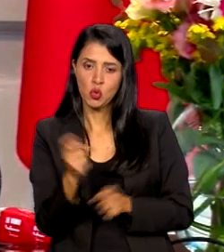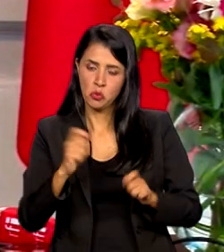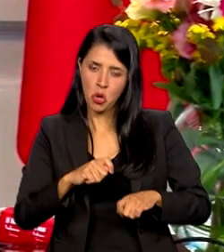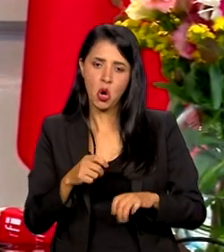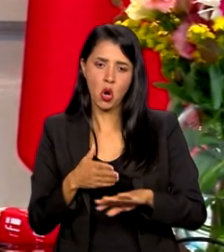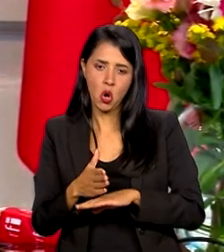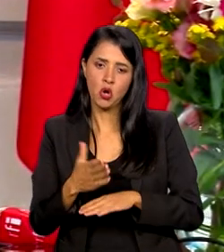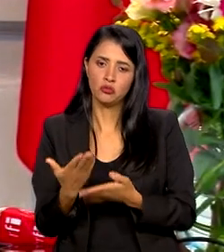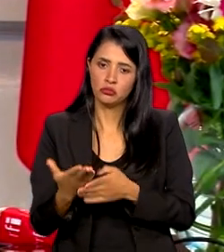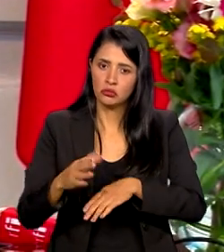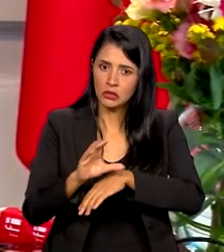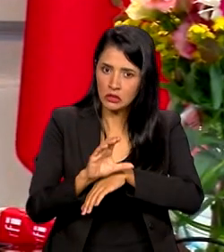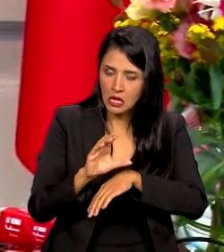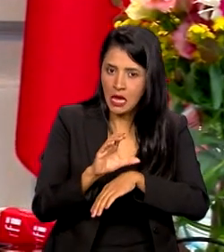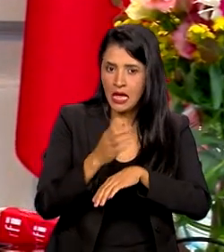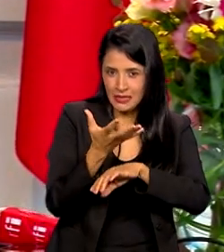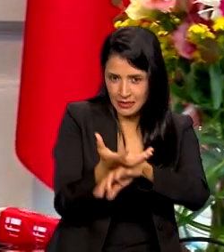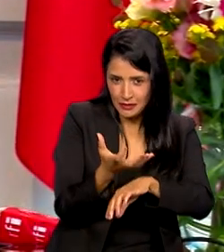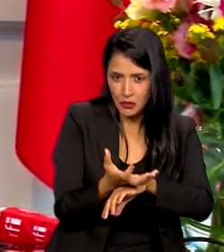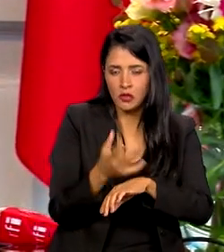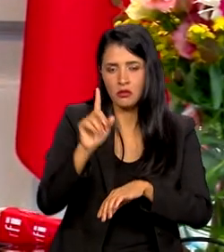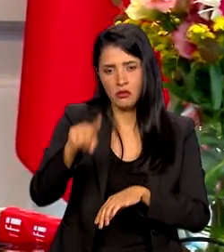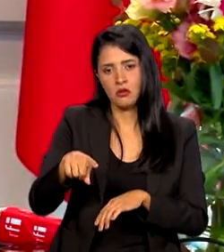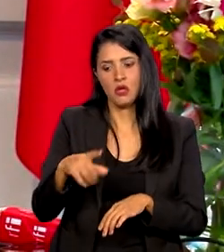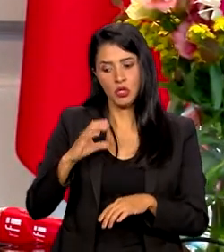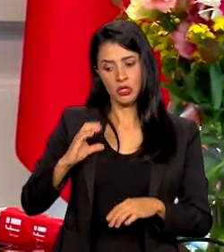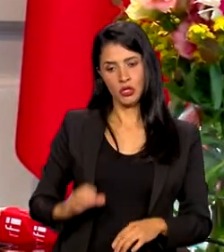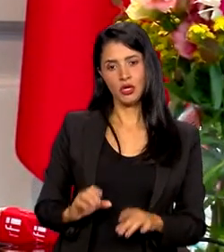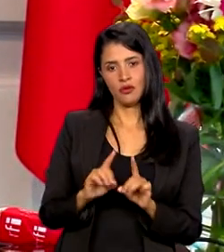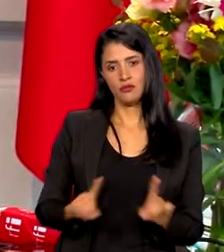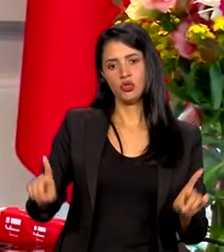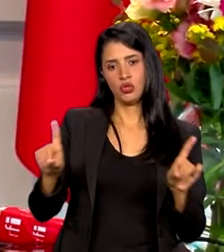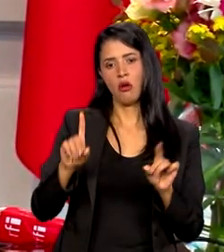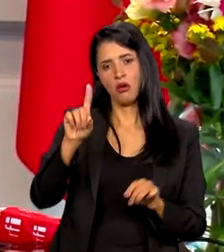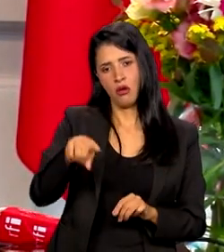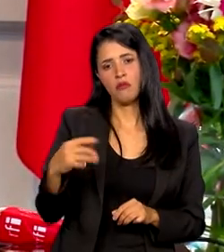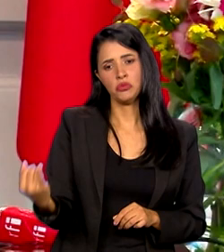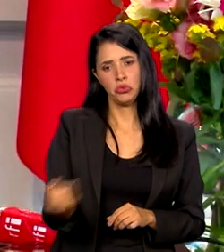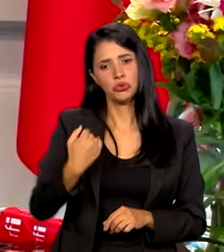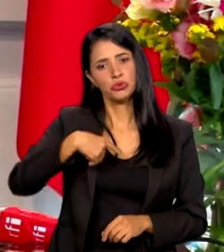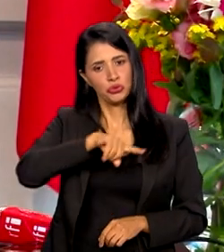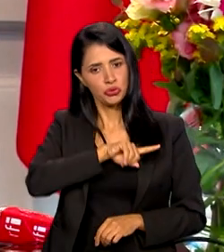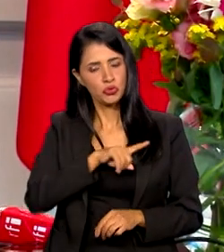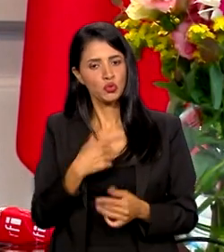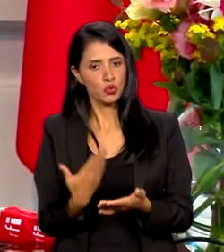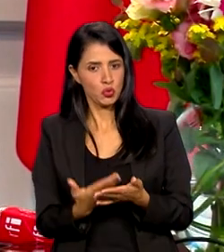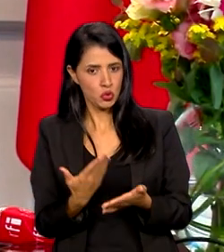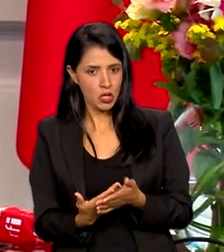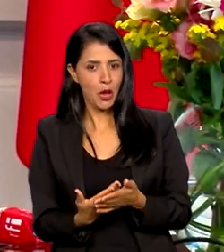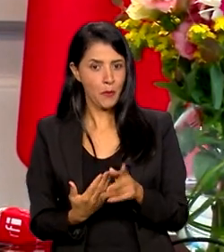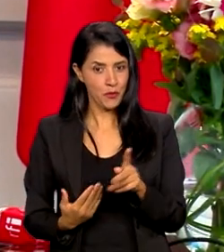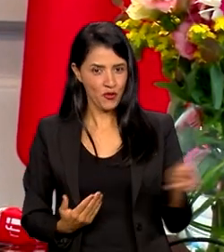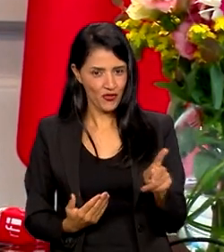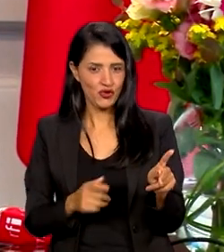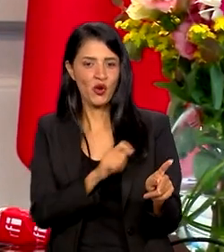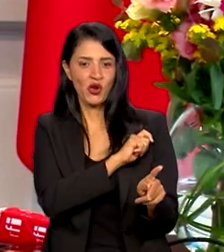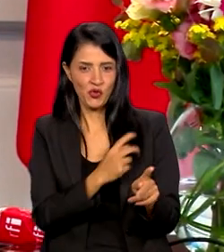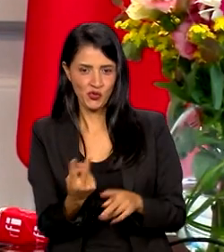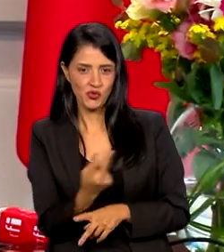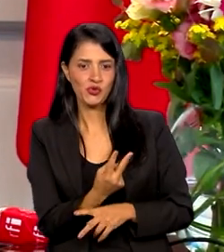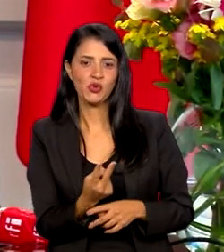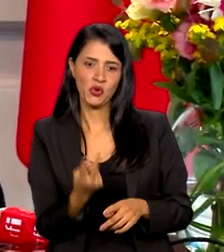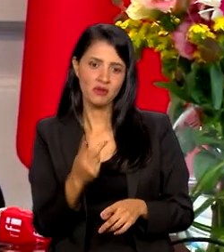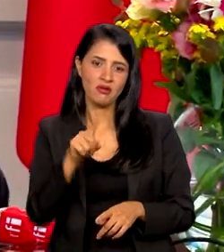a gente poder estudar um pouco sobre isso, não só os professores, mas também os nossos alunos, na importância da